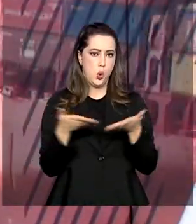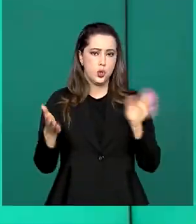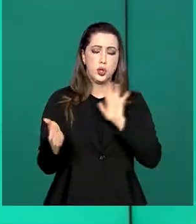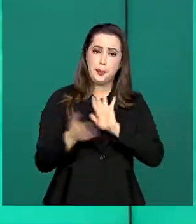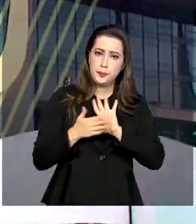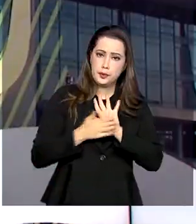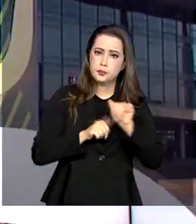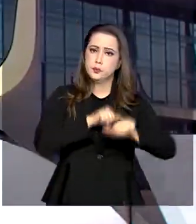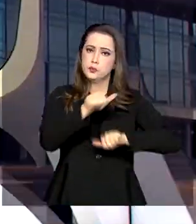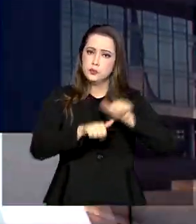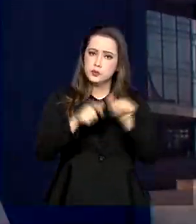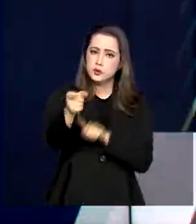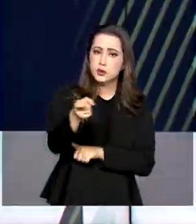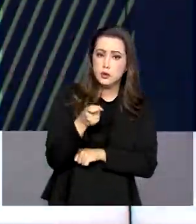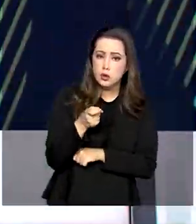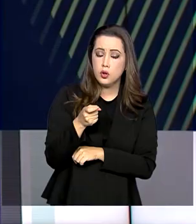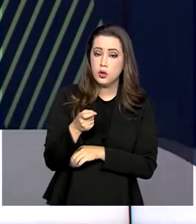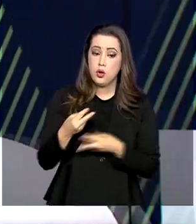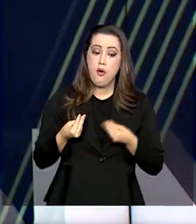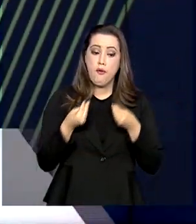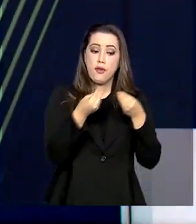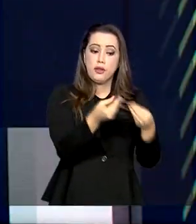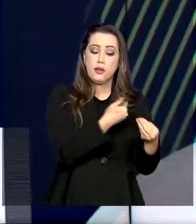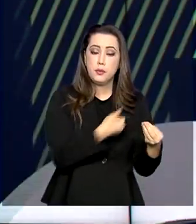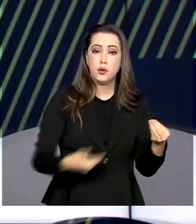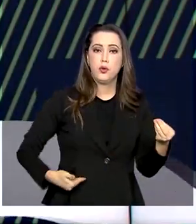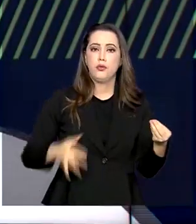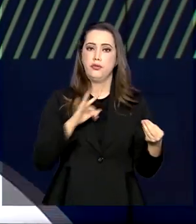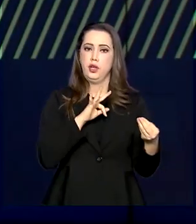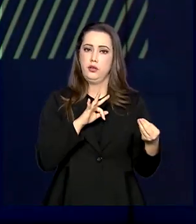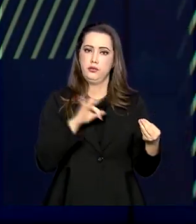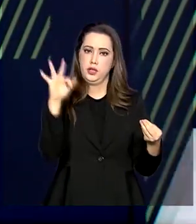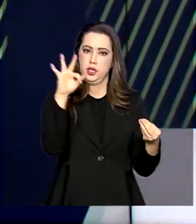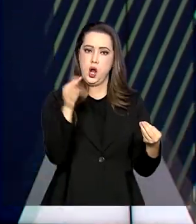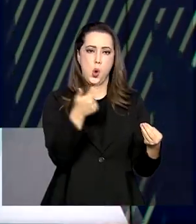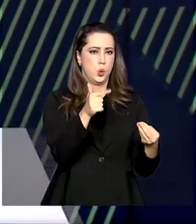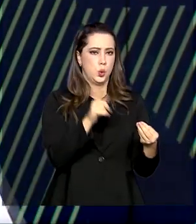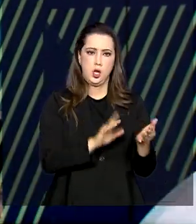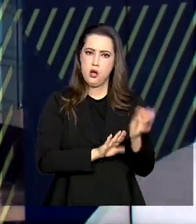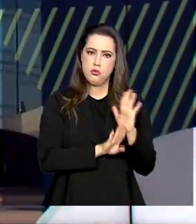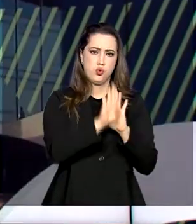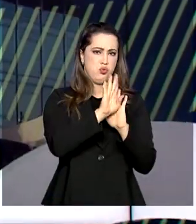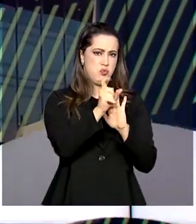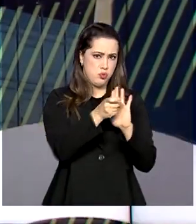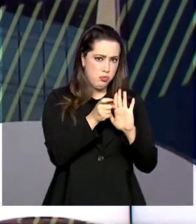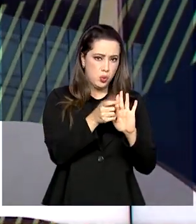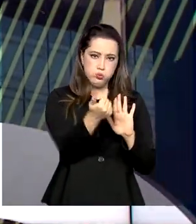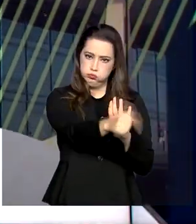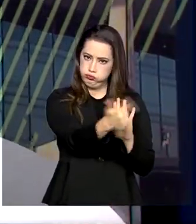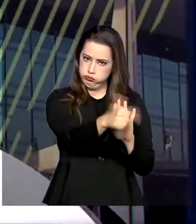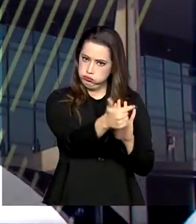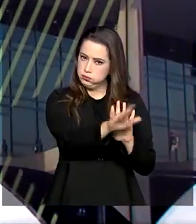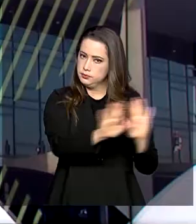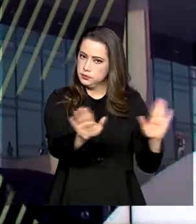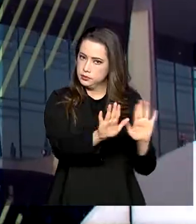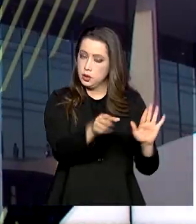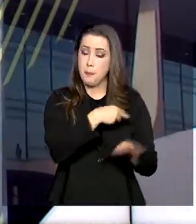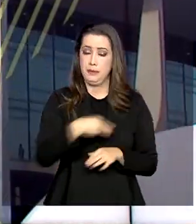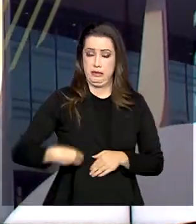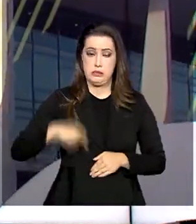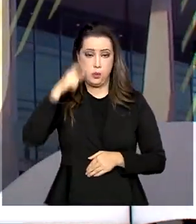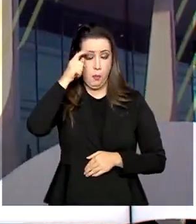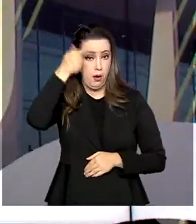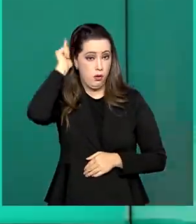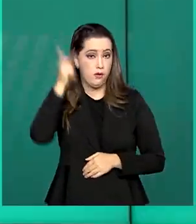reforma tributária enviada pelo governo ao Congresso não inclui aumento de impostos. Guedes defendeu que a simplificação tributária